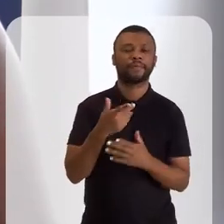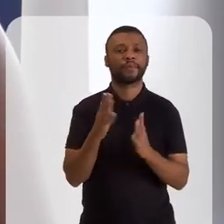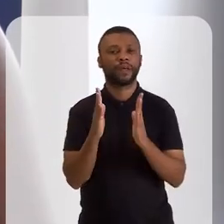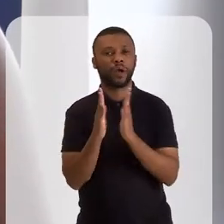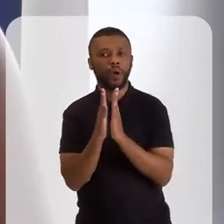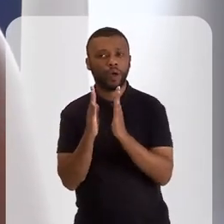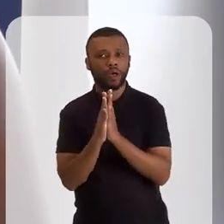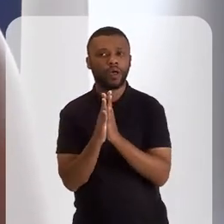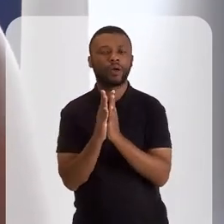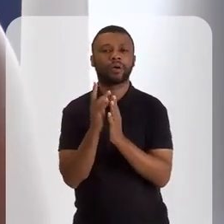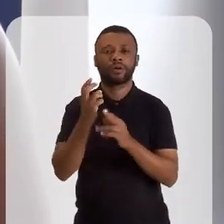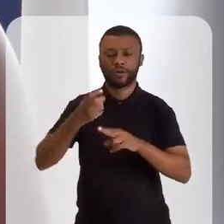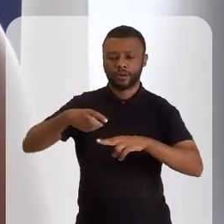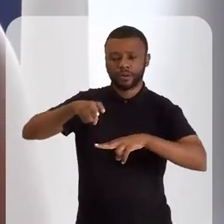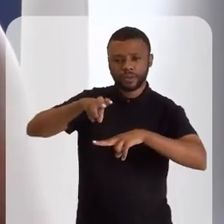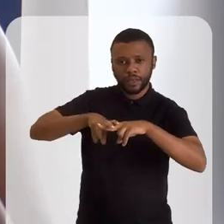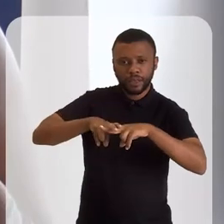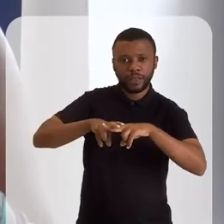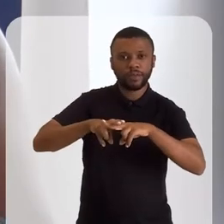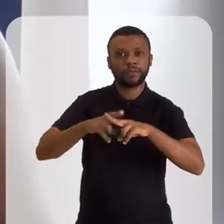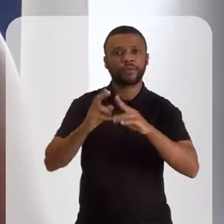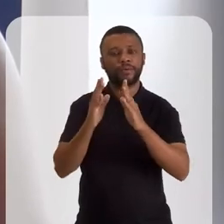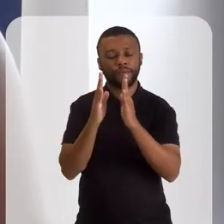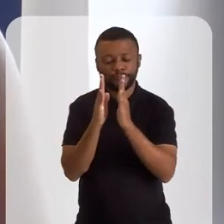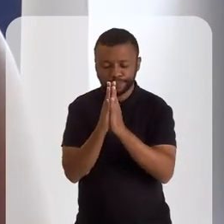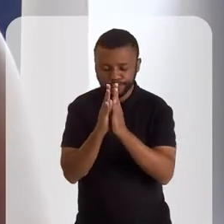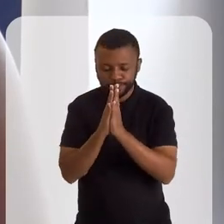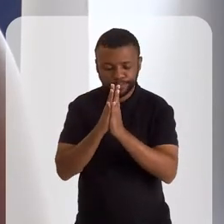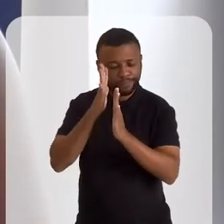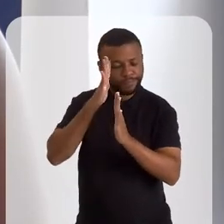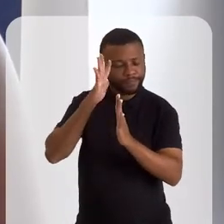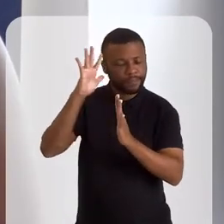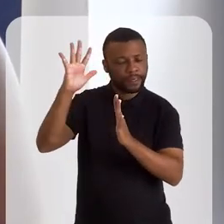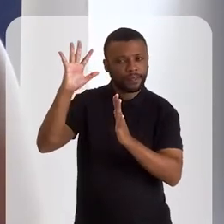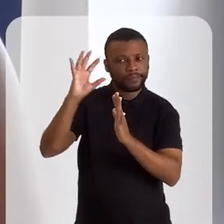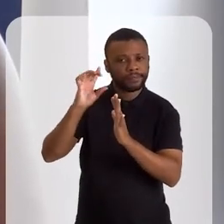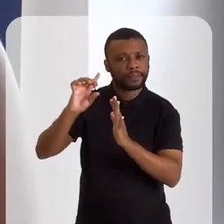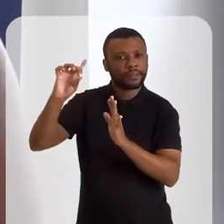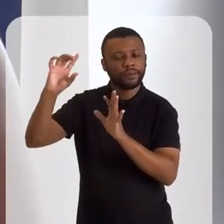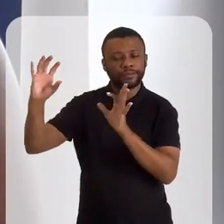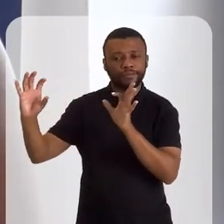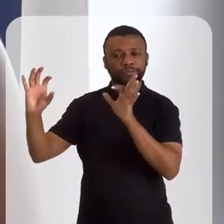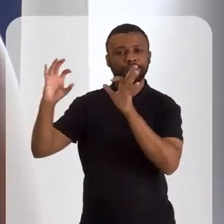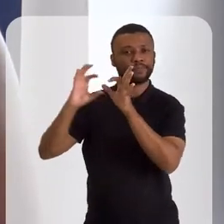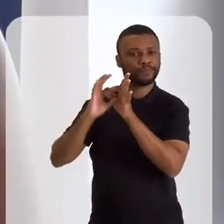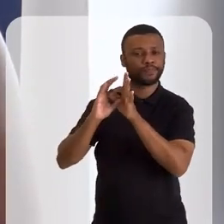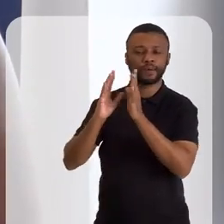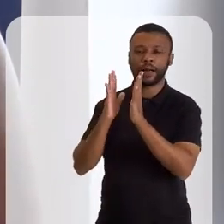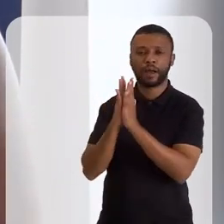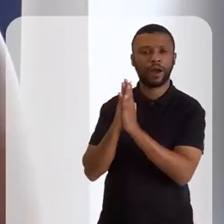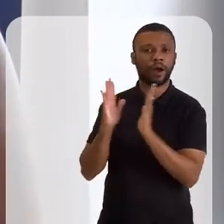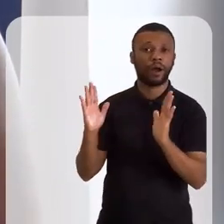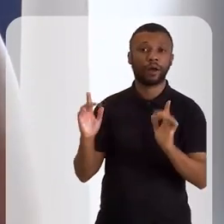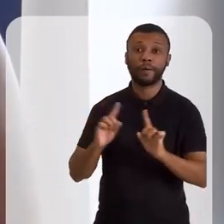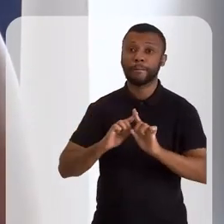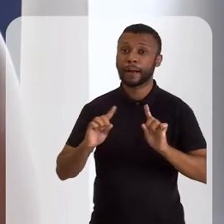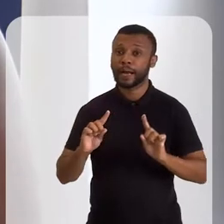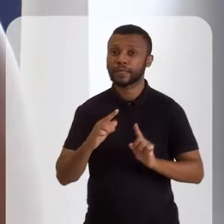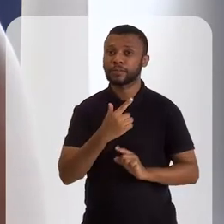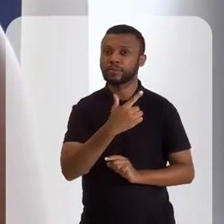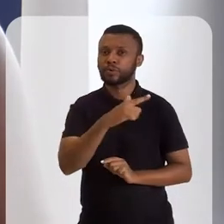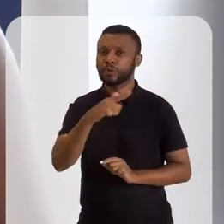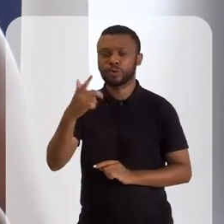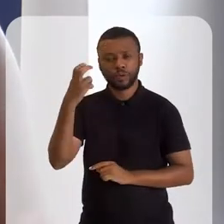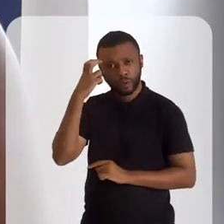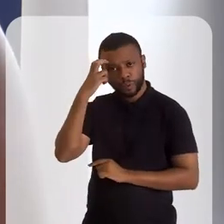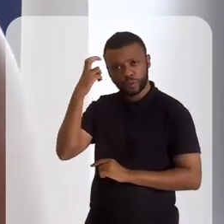oração, eu sento, fecho meus olhos, penso em Deus, tento centralizar meu pensamento e oro. Mas em outras culturas,